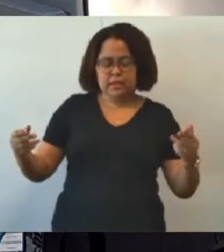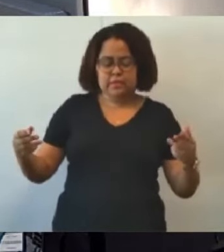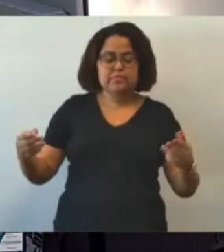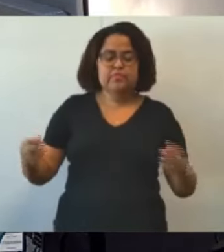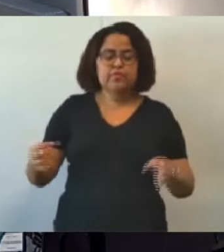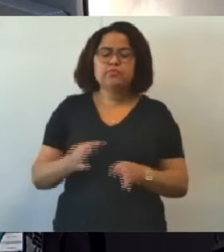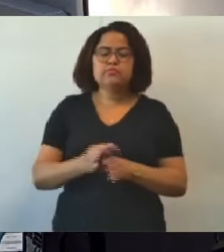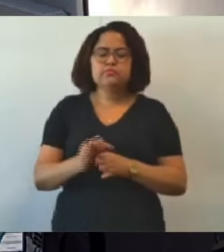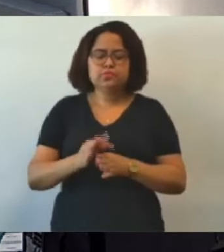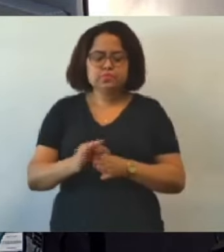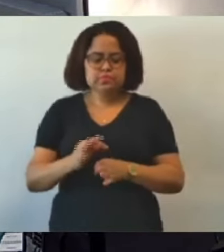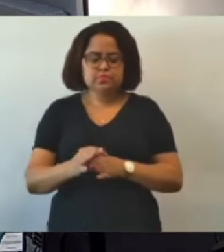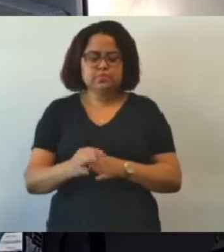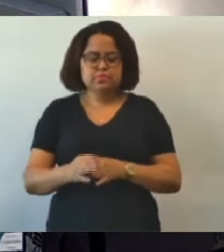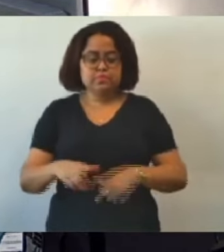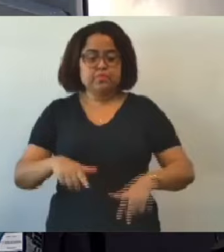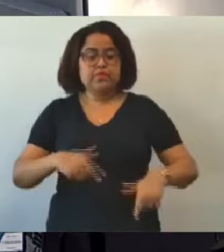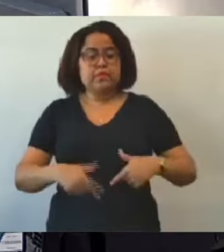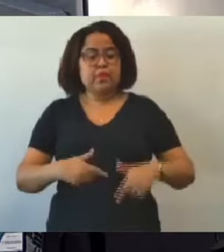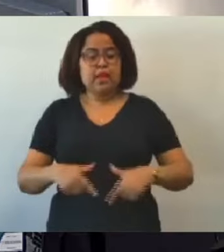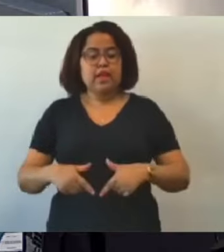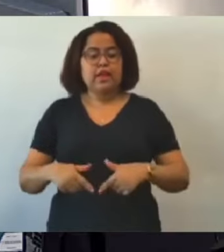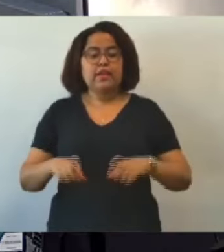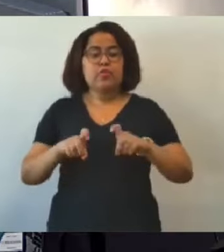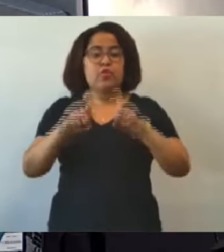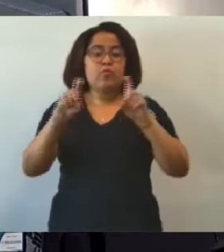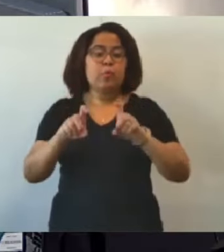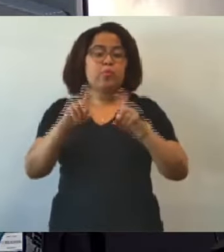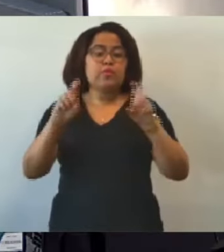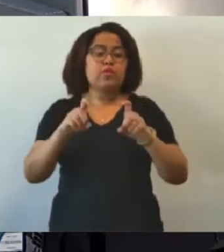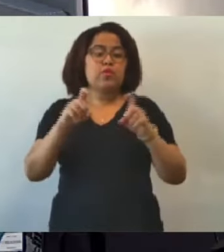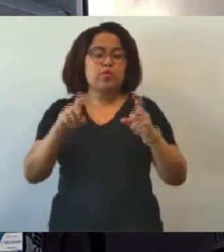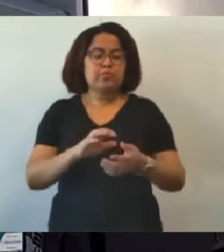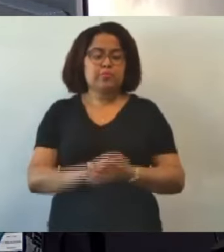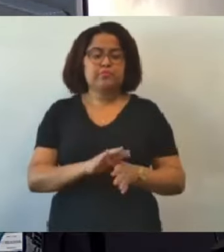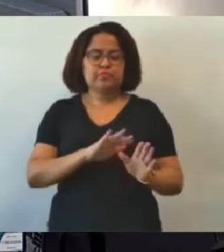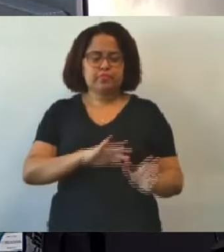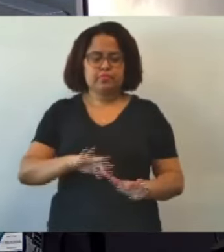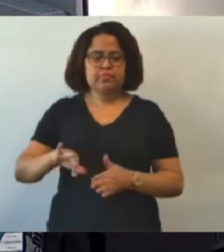conselheiros que trabalham como computador. Pode passar. Pode passar.